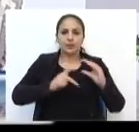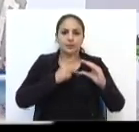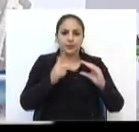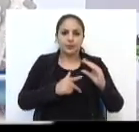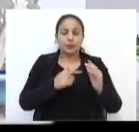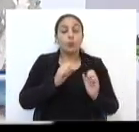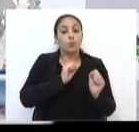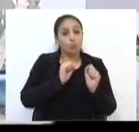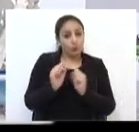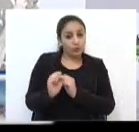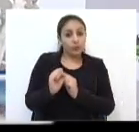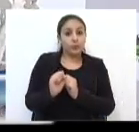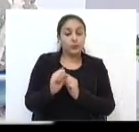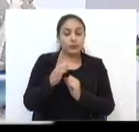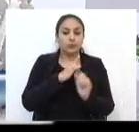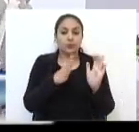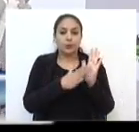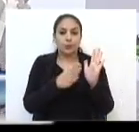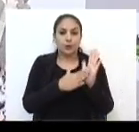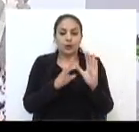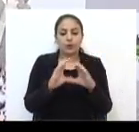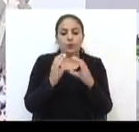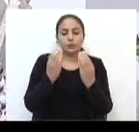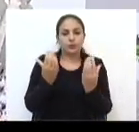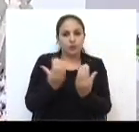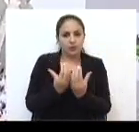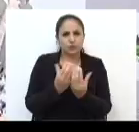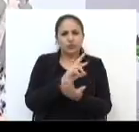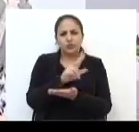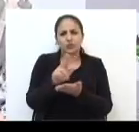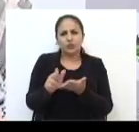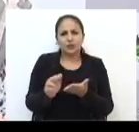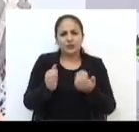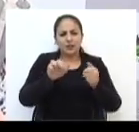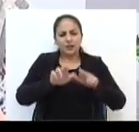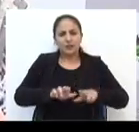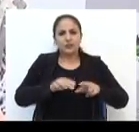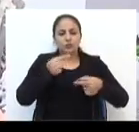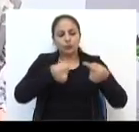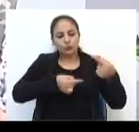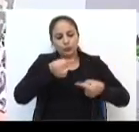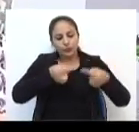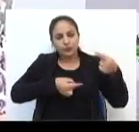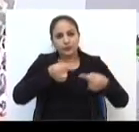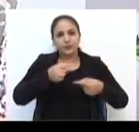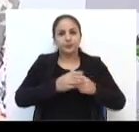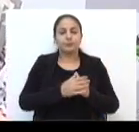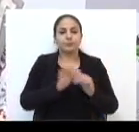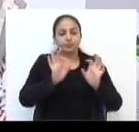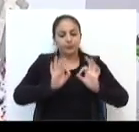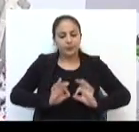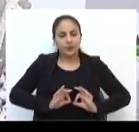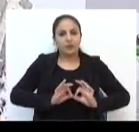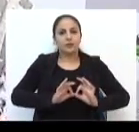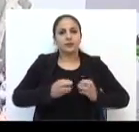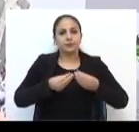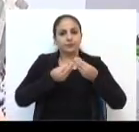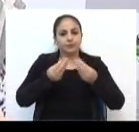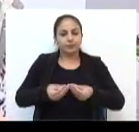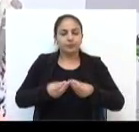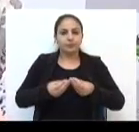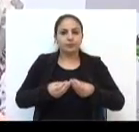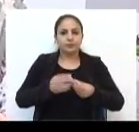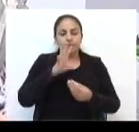Câmara. Pudemos ofertar à comunidade vários espaços de discussão, projetos,